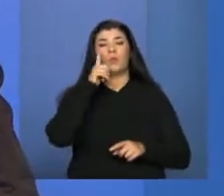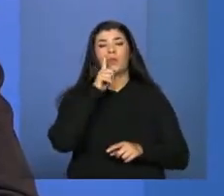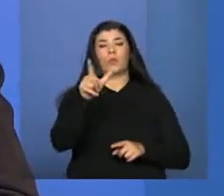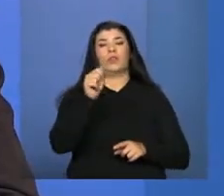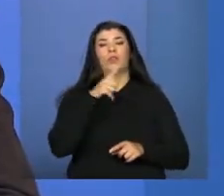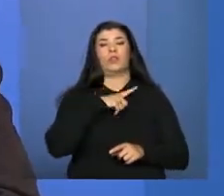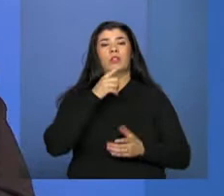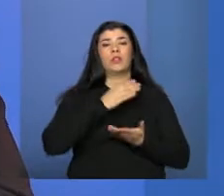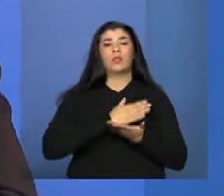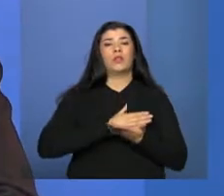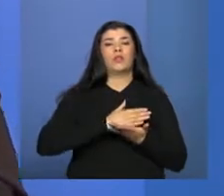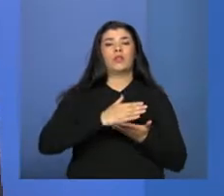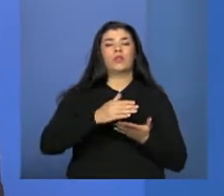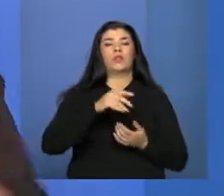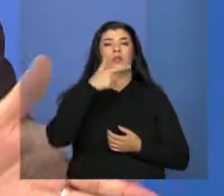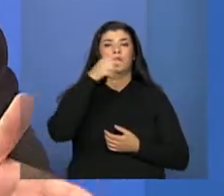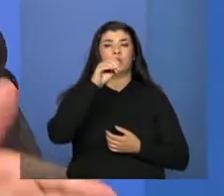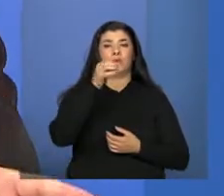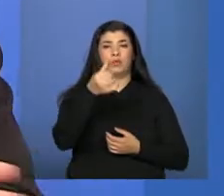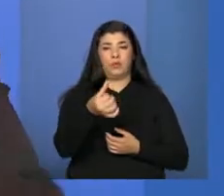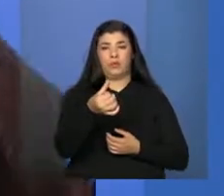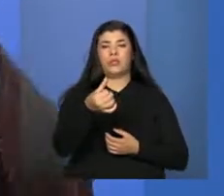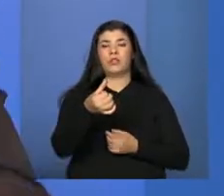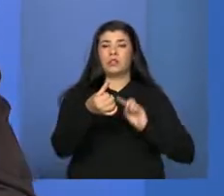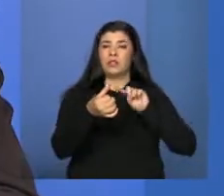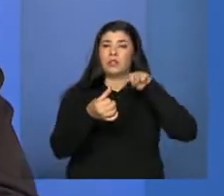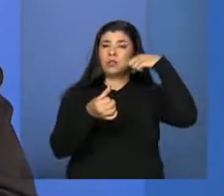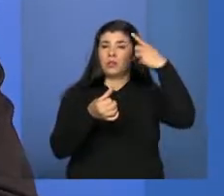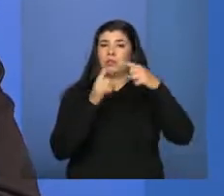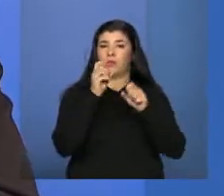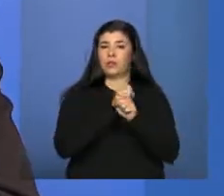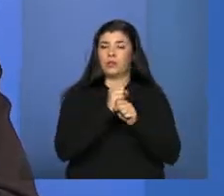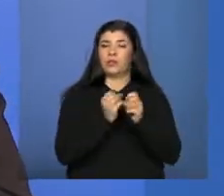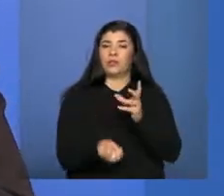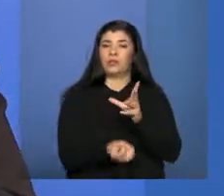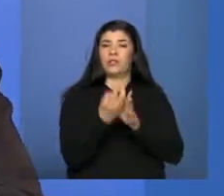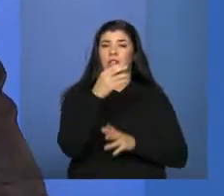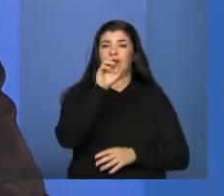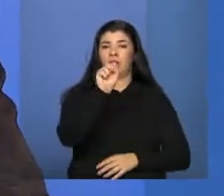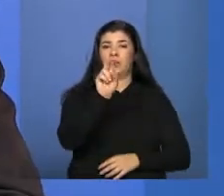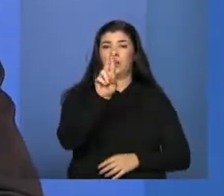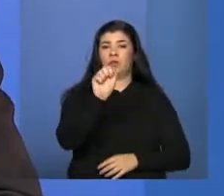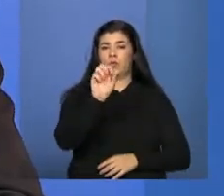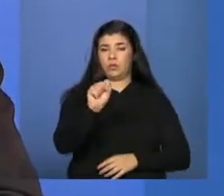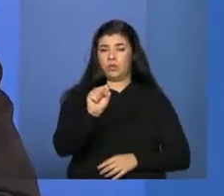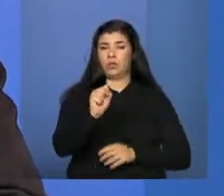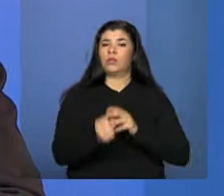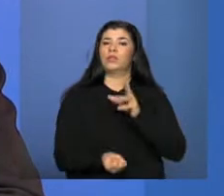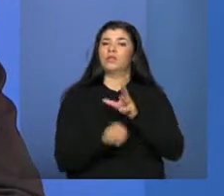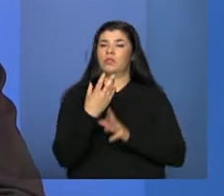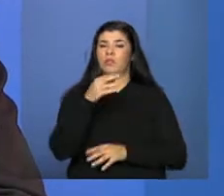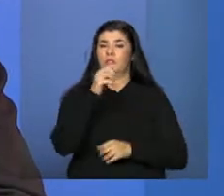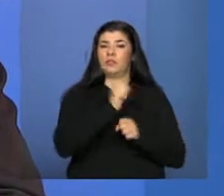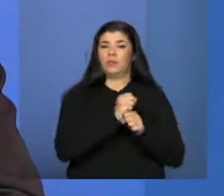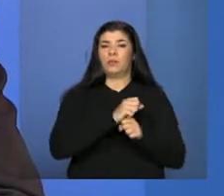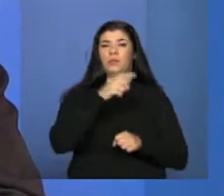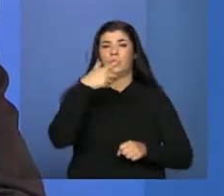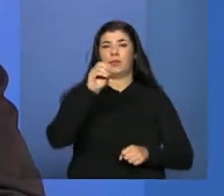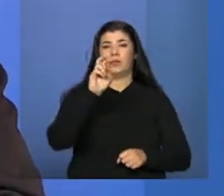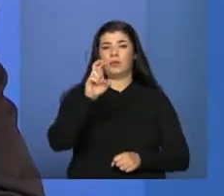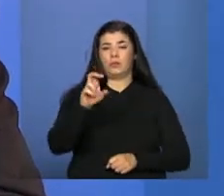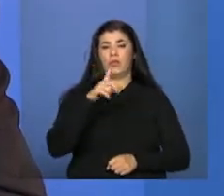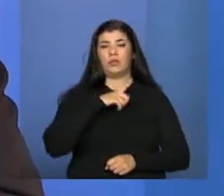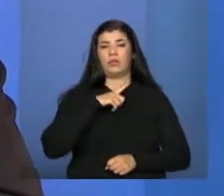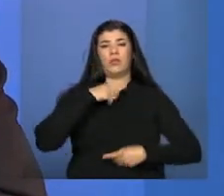2006, um ano depois que a gente implantou o sistema. A gente implantou o SUAS em 2005, né, tivemos uma política nacional em